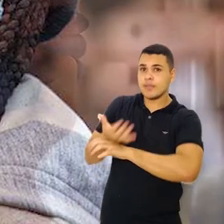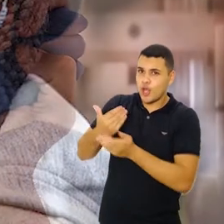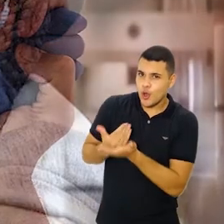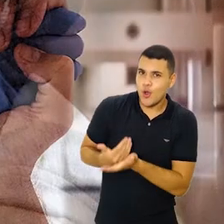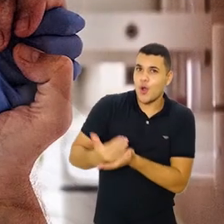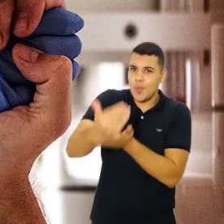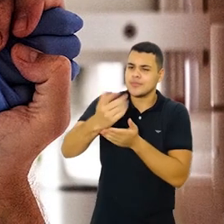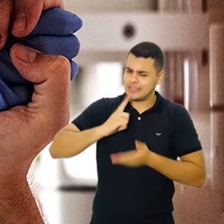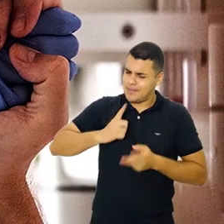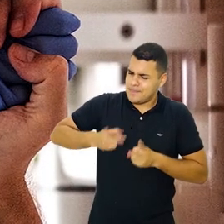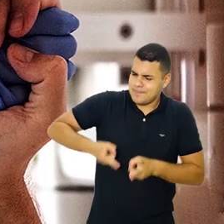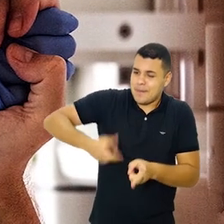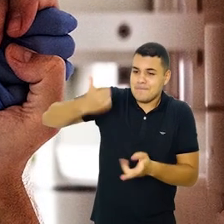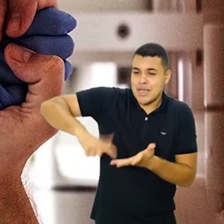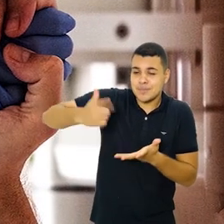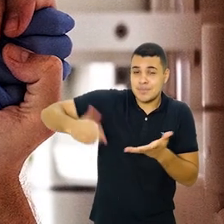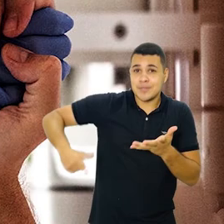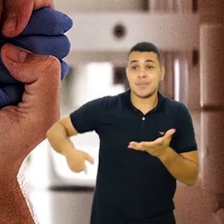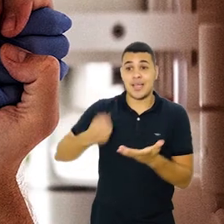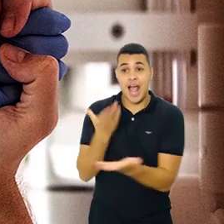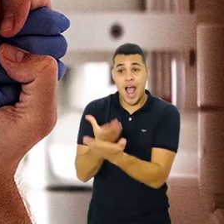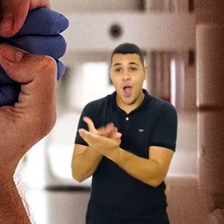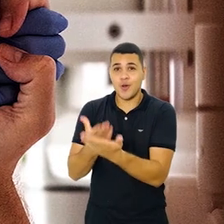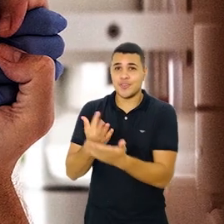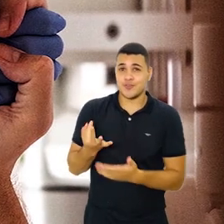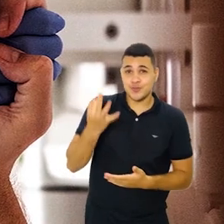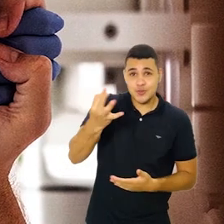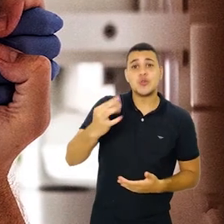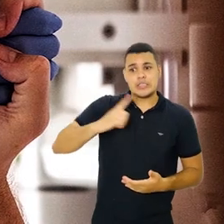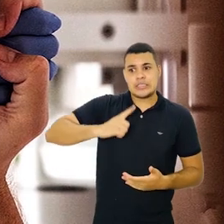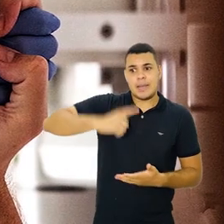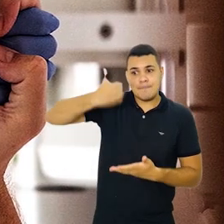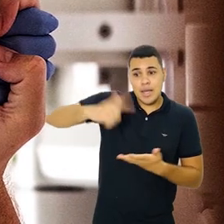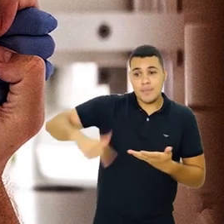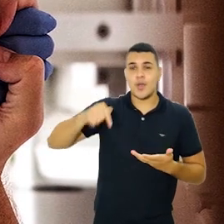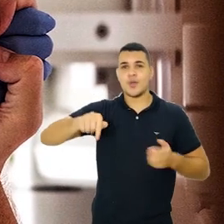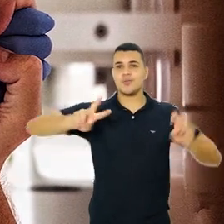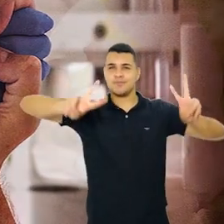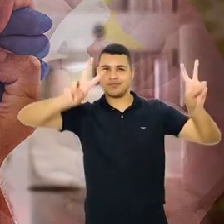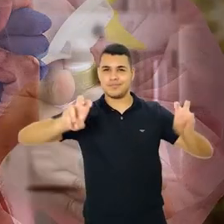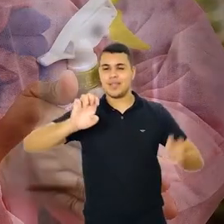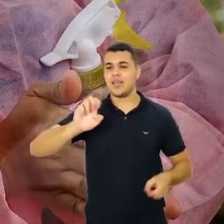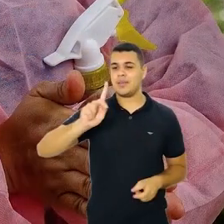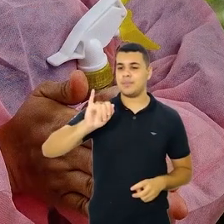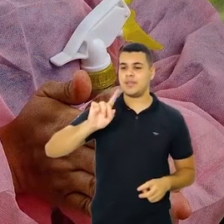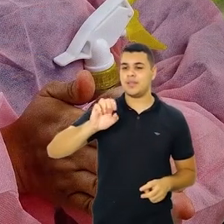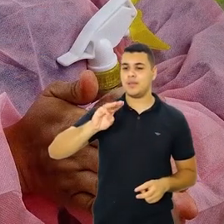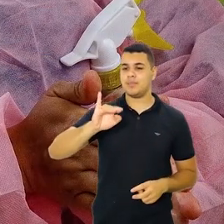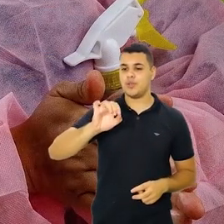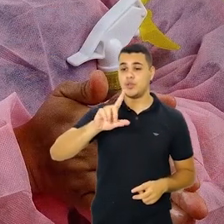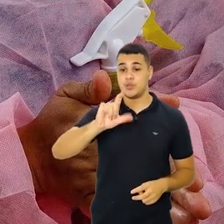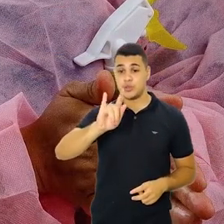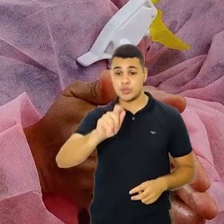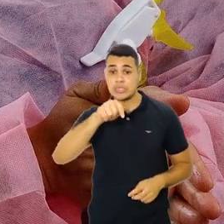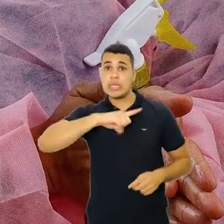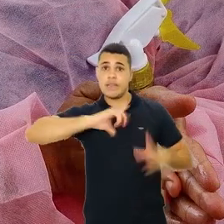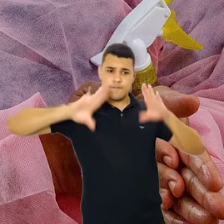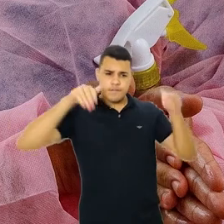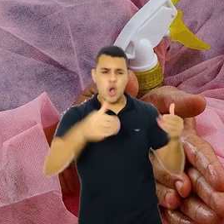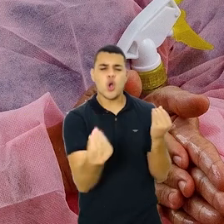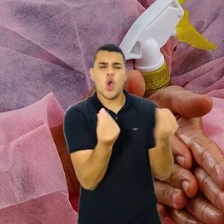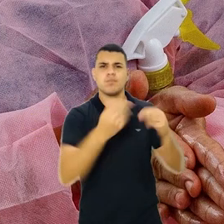disciplina está só começando. Na próxima aula, iniciaremos o módulo Epidemiologia, no qual